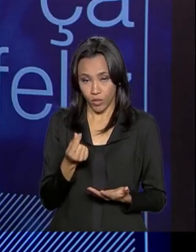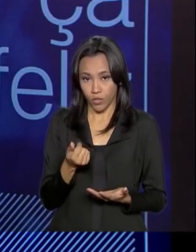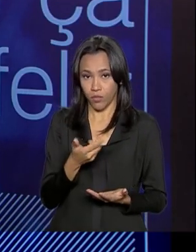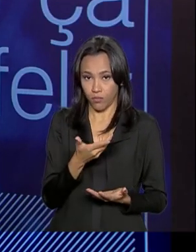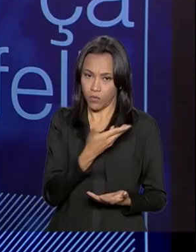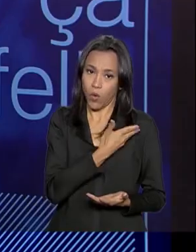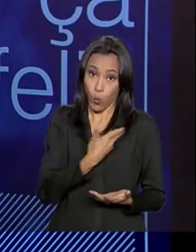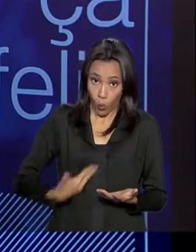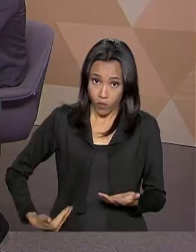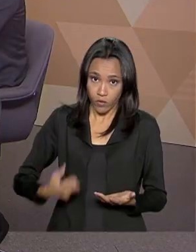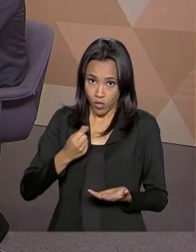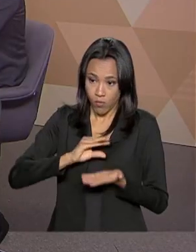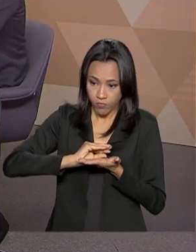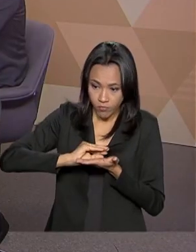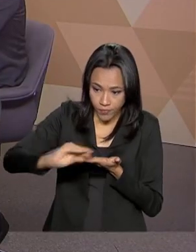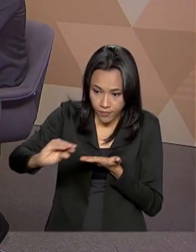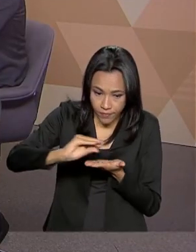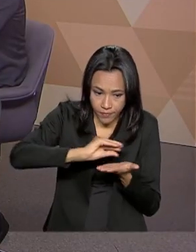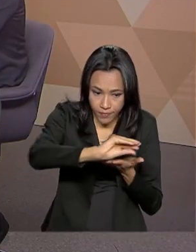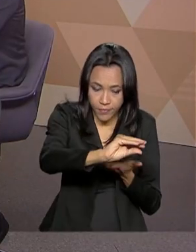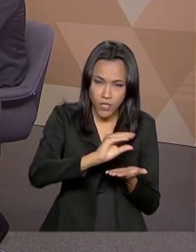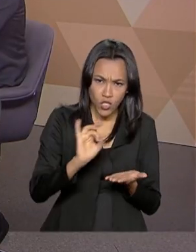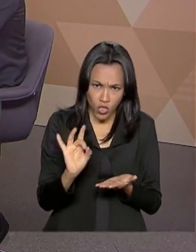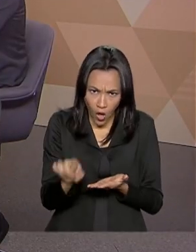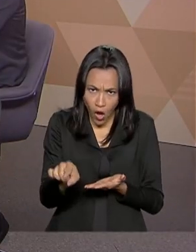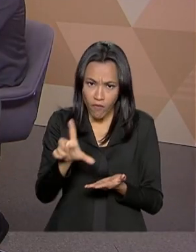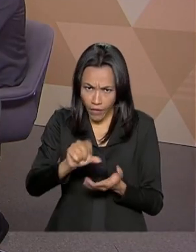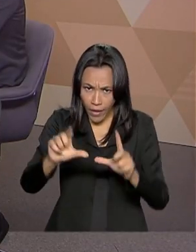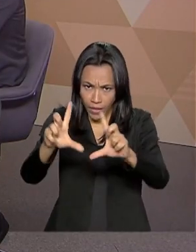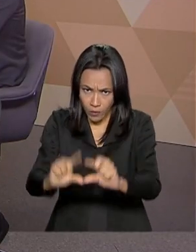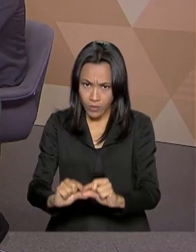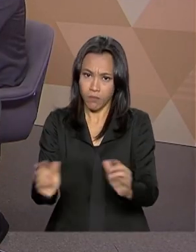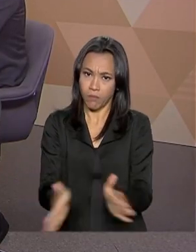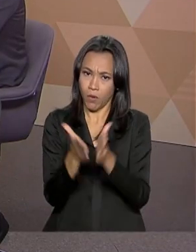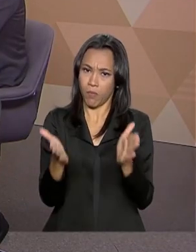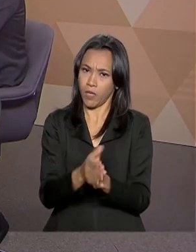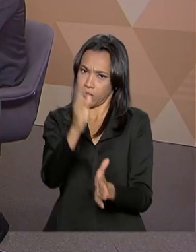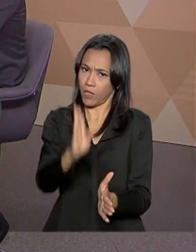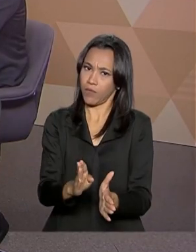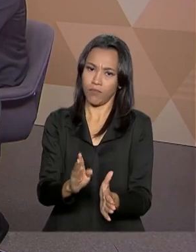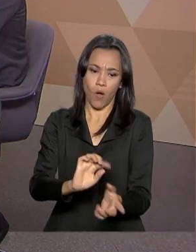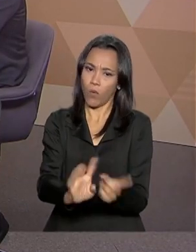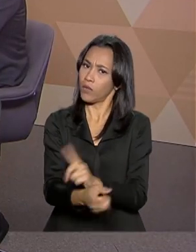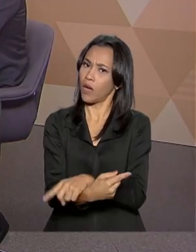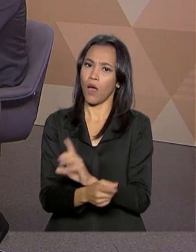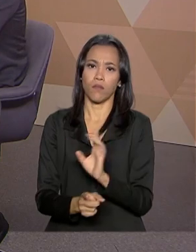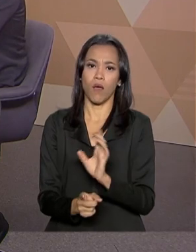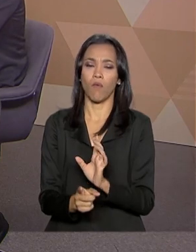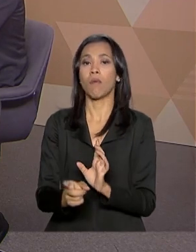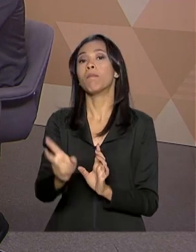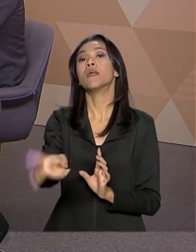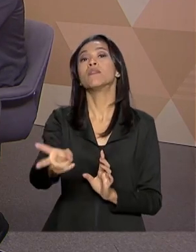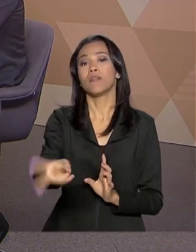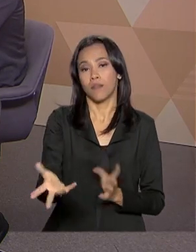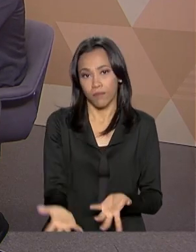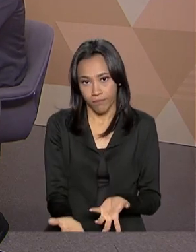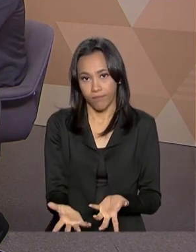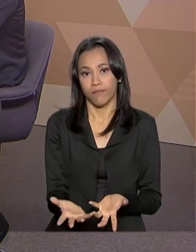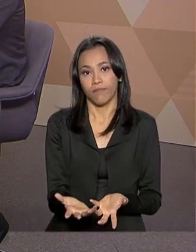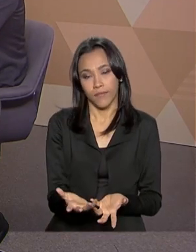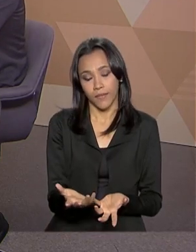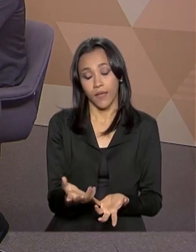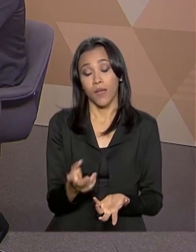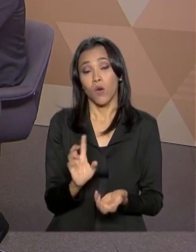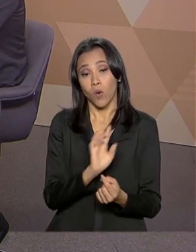renda possa, por si só, diminuir a pobreza. Pelo contrário, ele mantém as pessoas. A